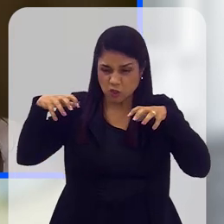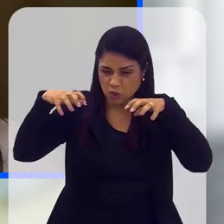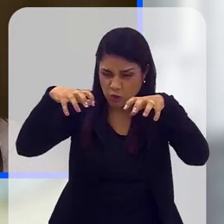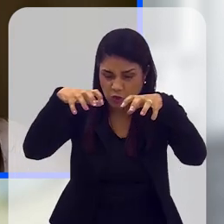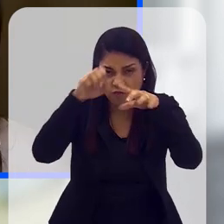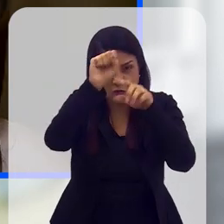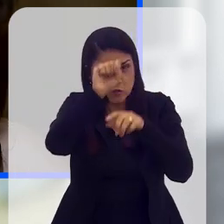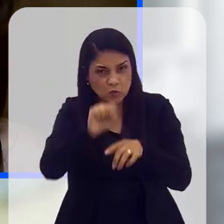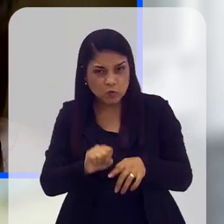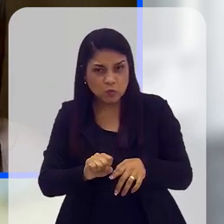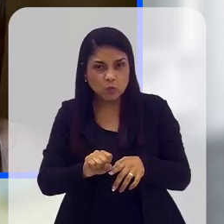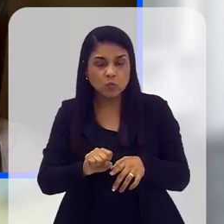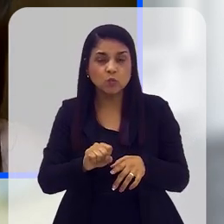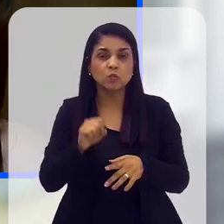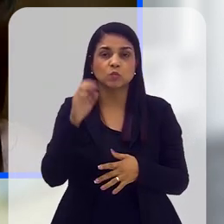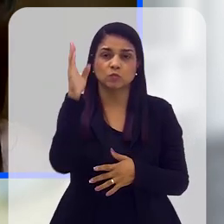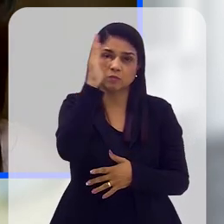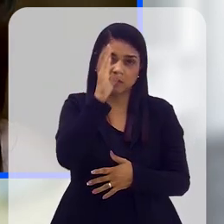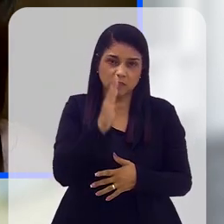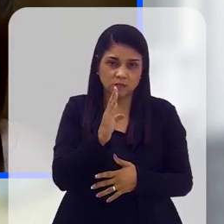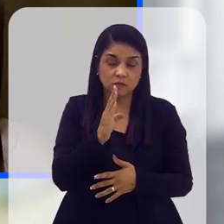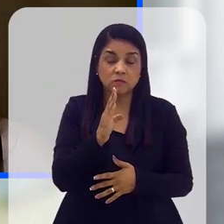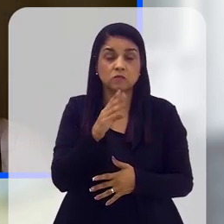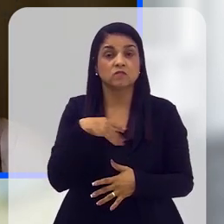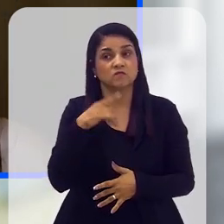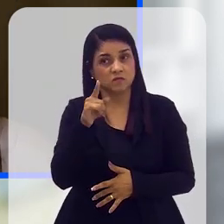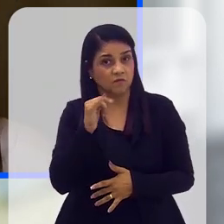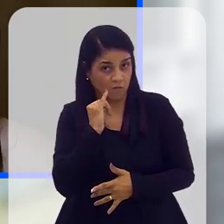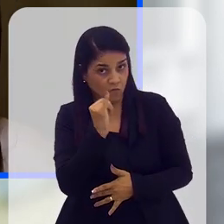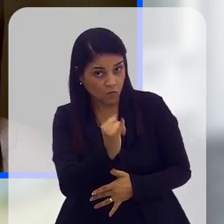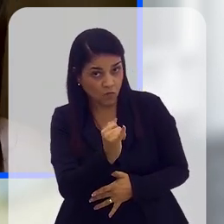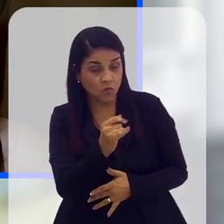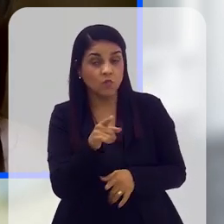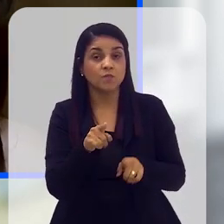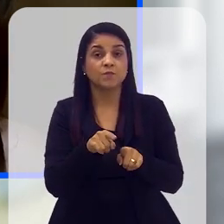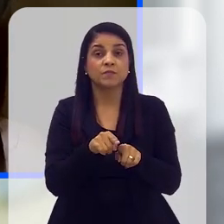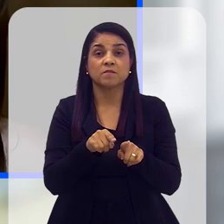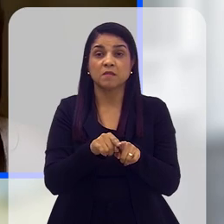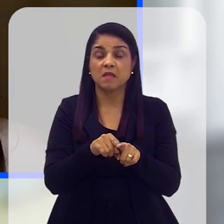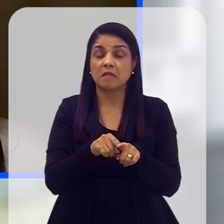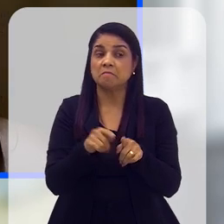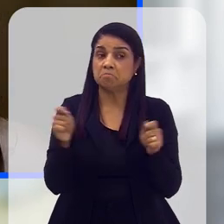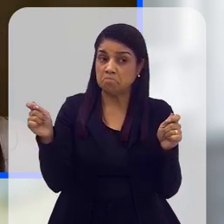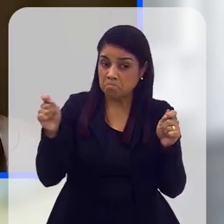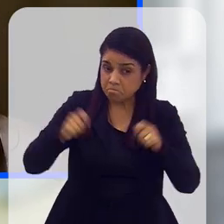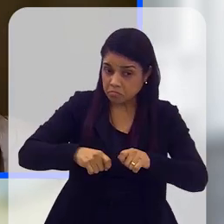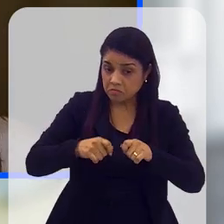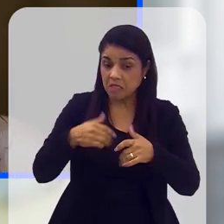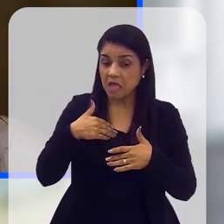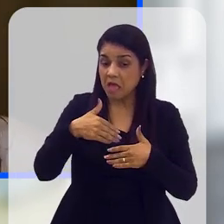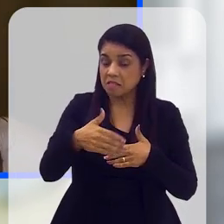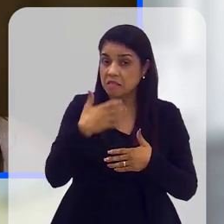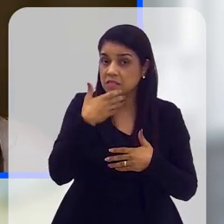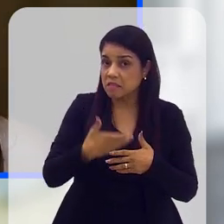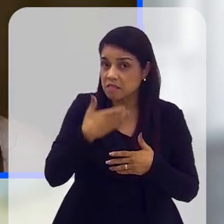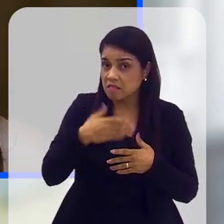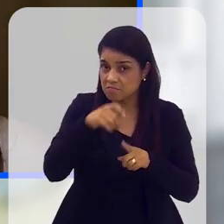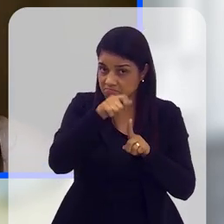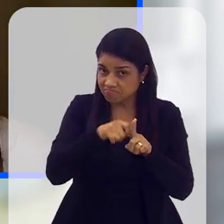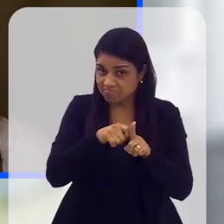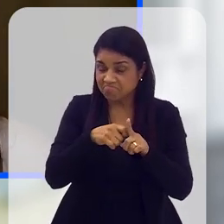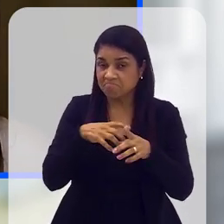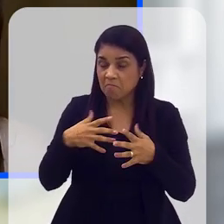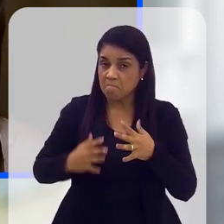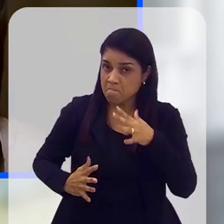chuvas torrenciais no sul do país, como você mesmo disse. É provável que a gente ainda bata recordes até o final do